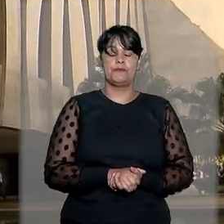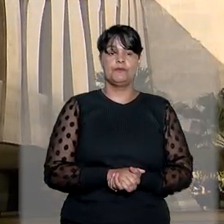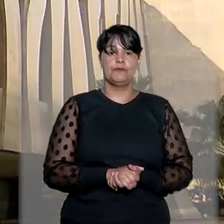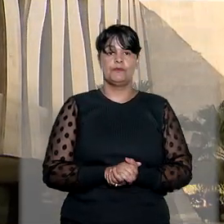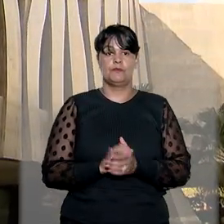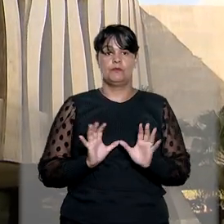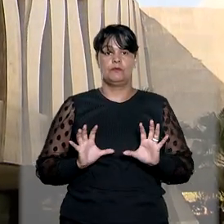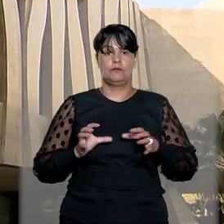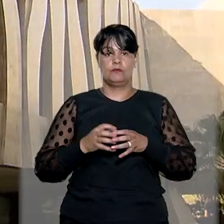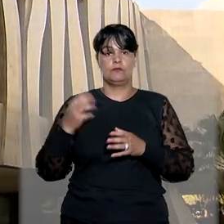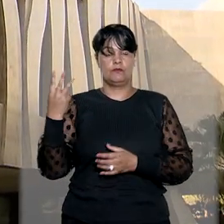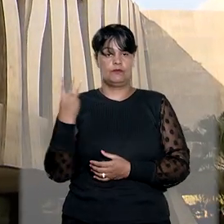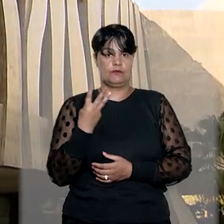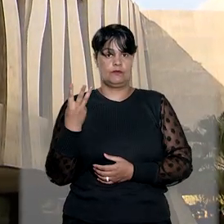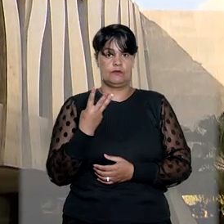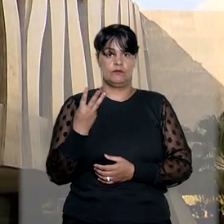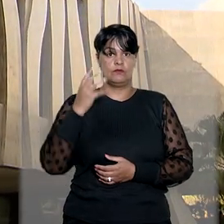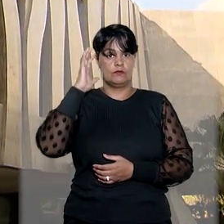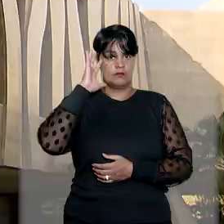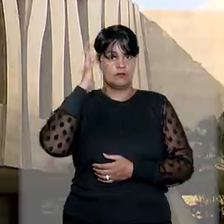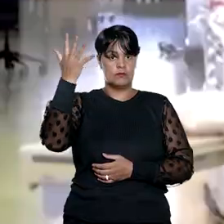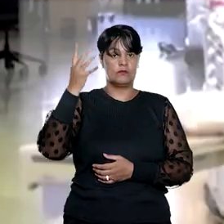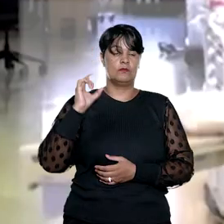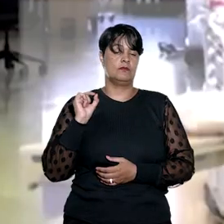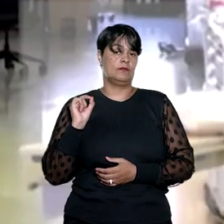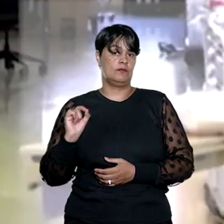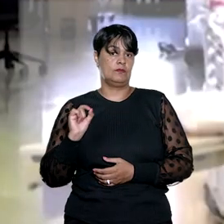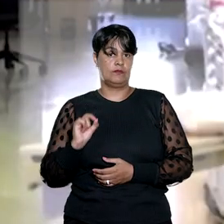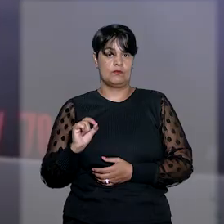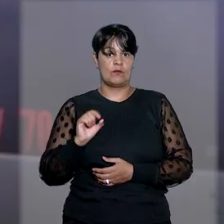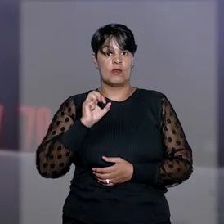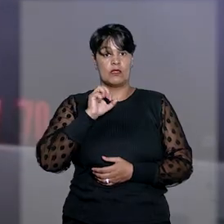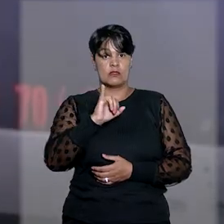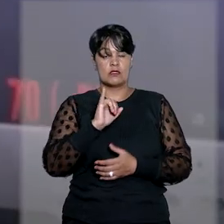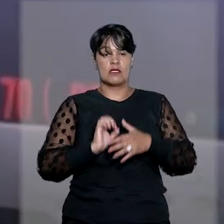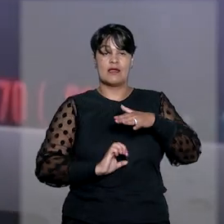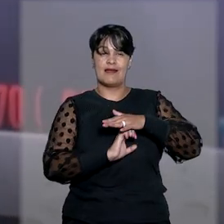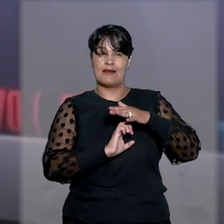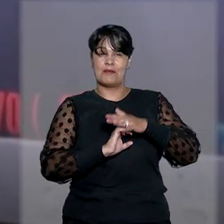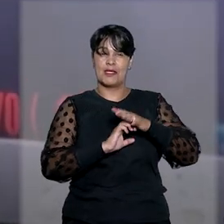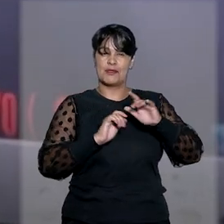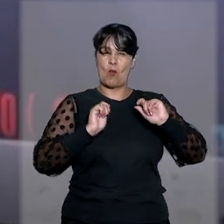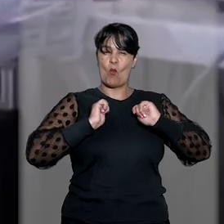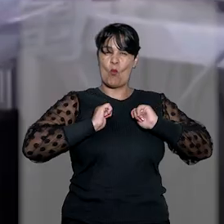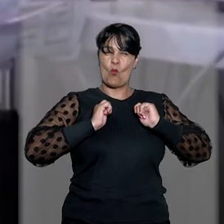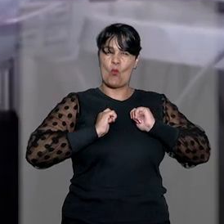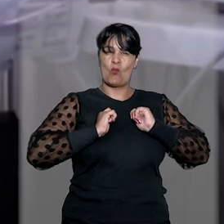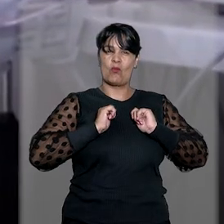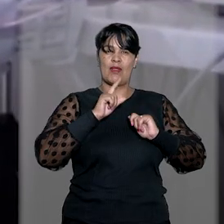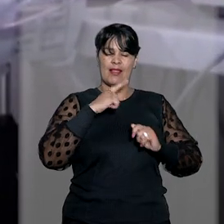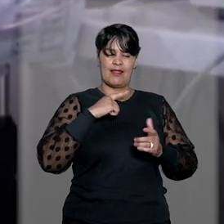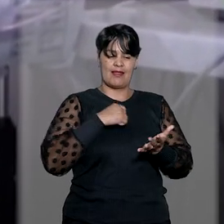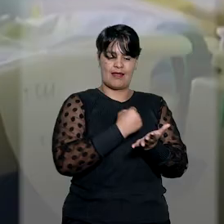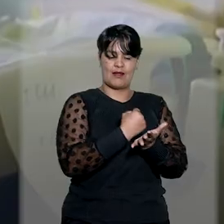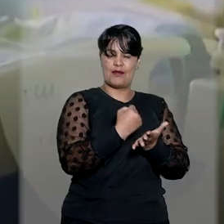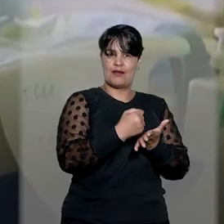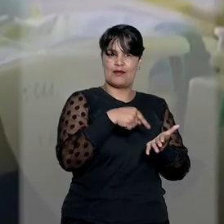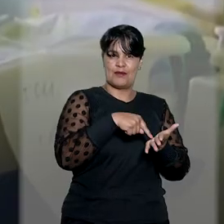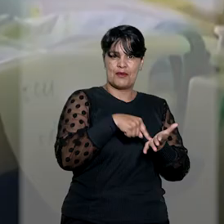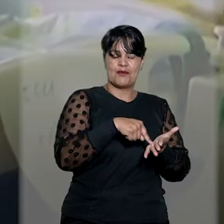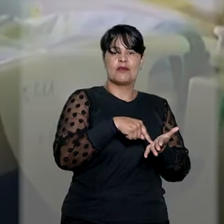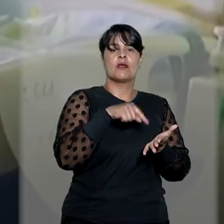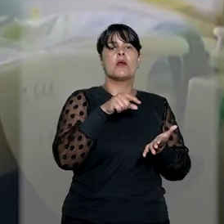a terceira turma do Superior Tribunal de Justiça decidiu que a inatividade da empresa contratante de plano de saúde coletivo